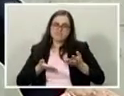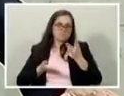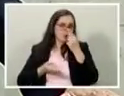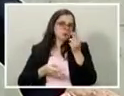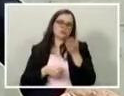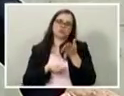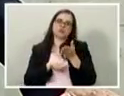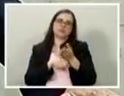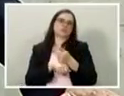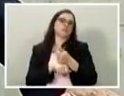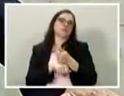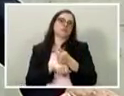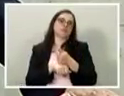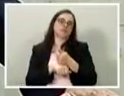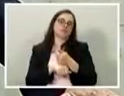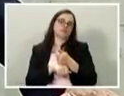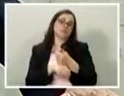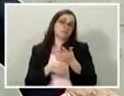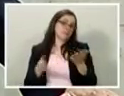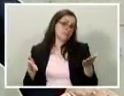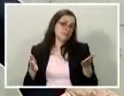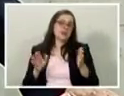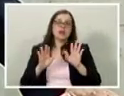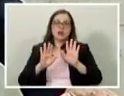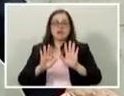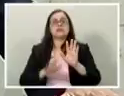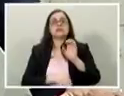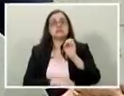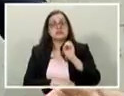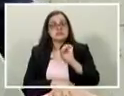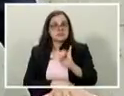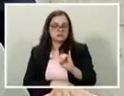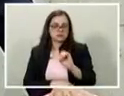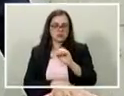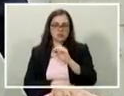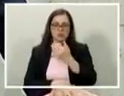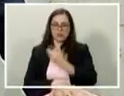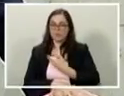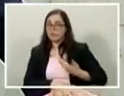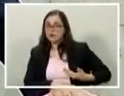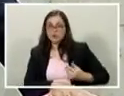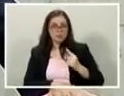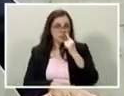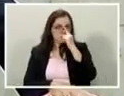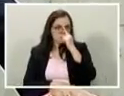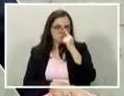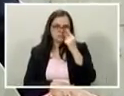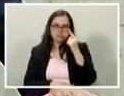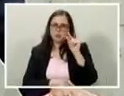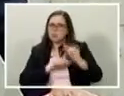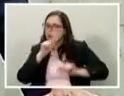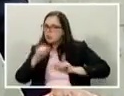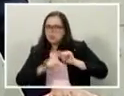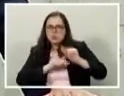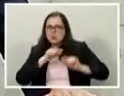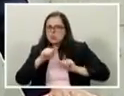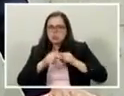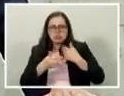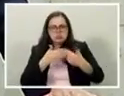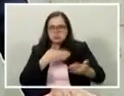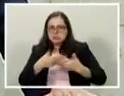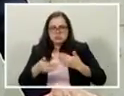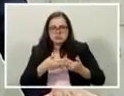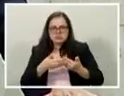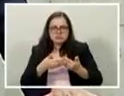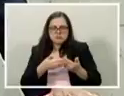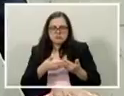Mas, se, eventualmente, o governador Geraldo Alckmin, por qualquer razão, deixar de ser o